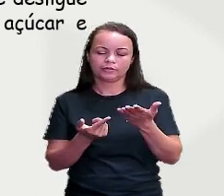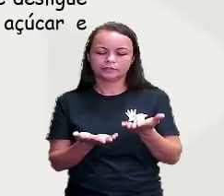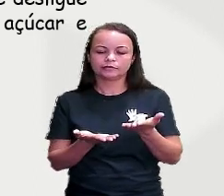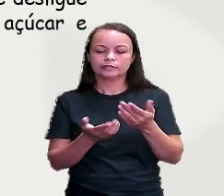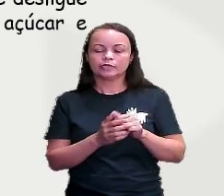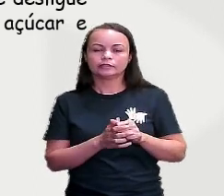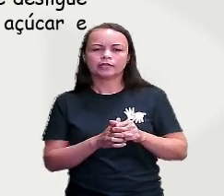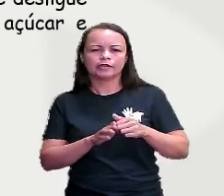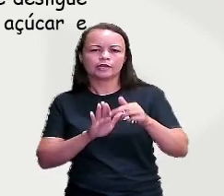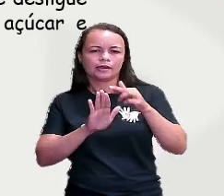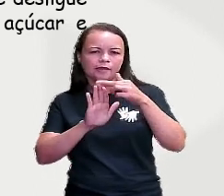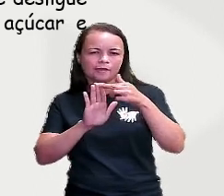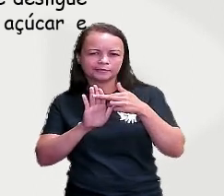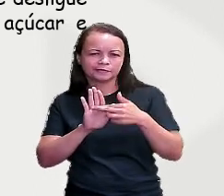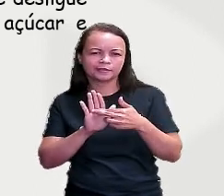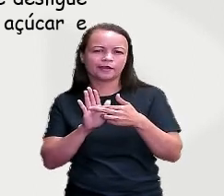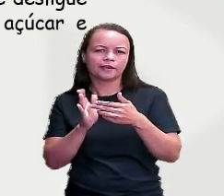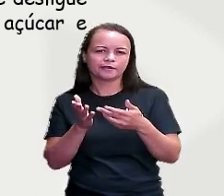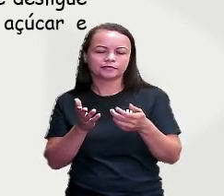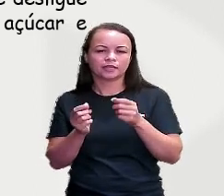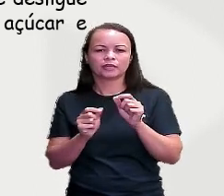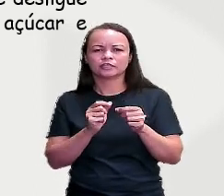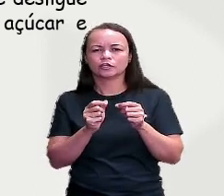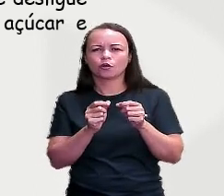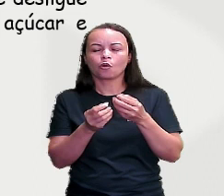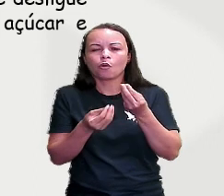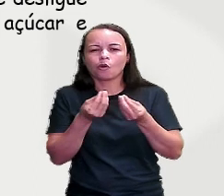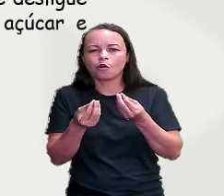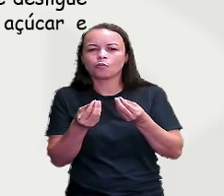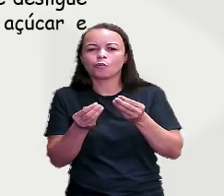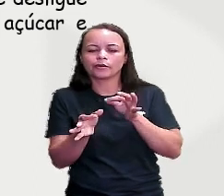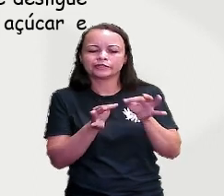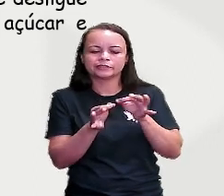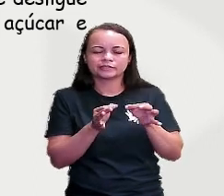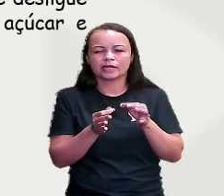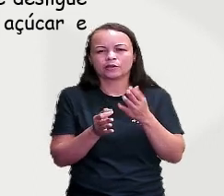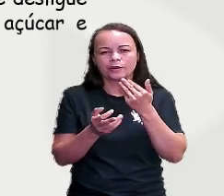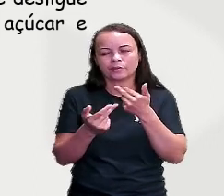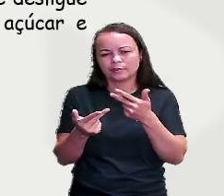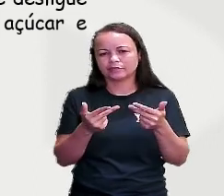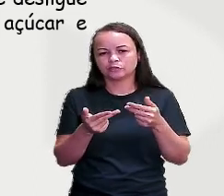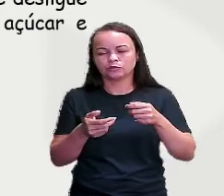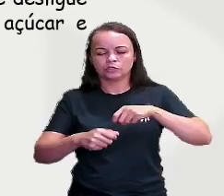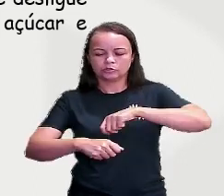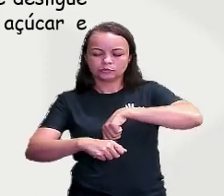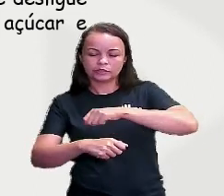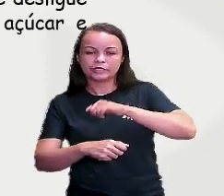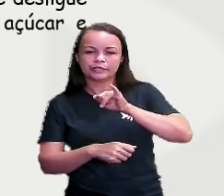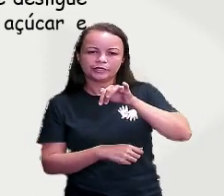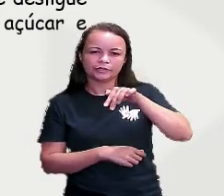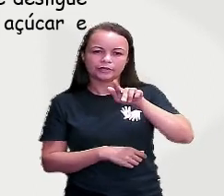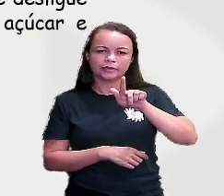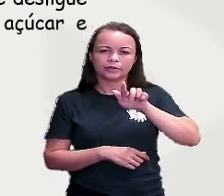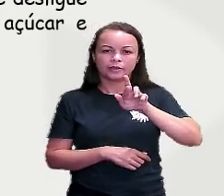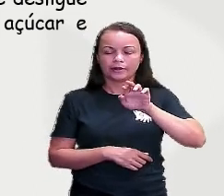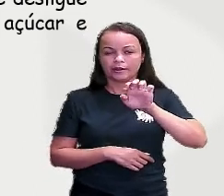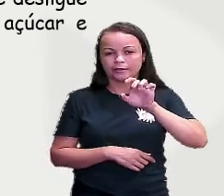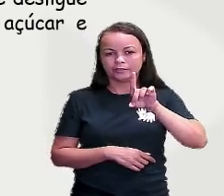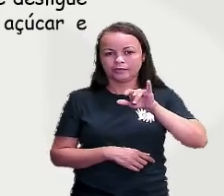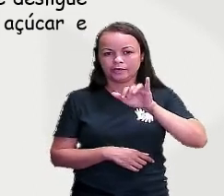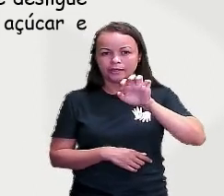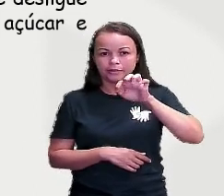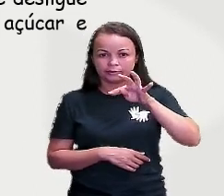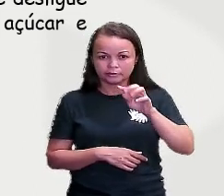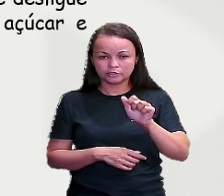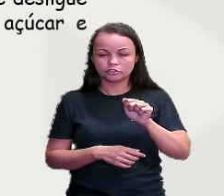a receita é um texto que tem a função de ensinar alguém a preparar um alimento. É como que vem dividido entre ingredientes e modo de preparo. E aqui,